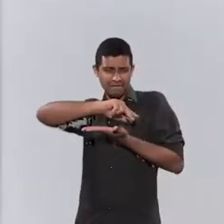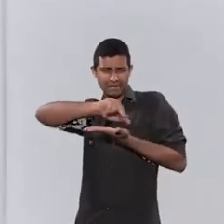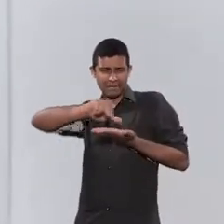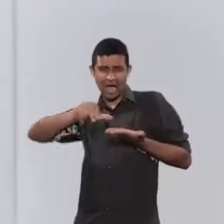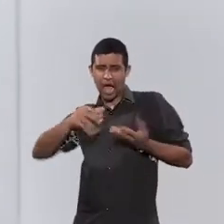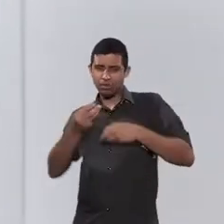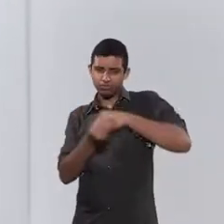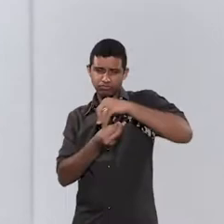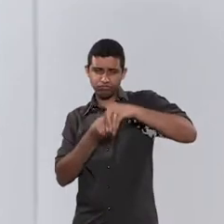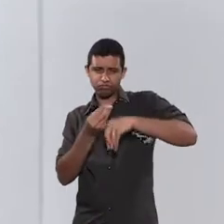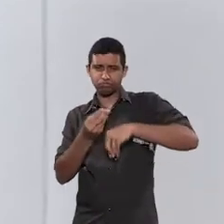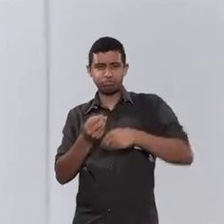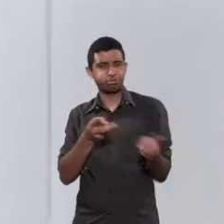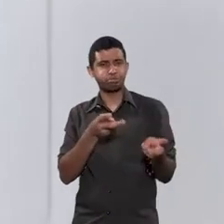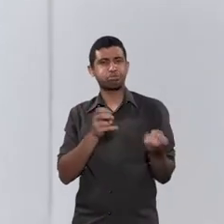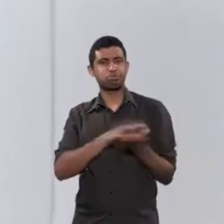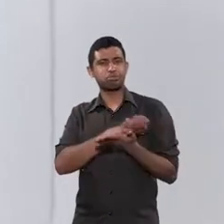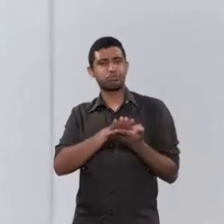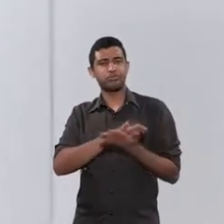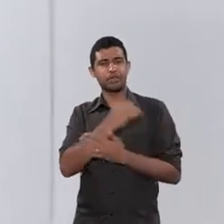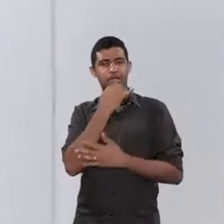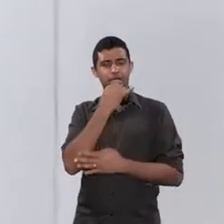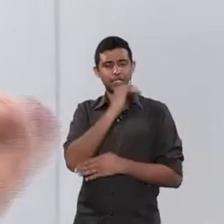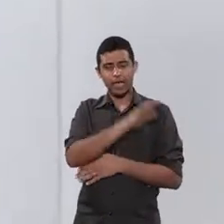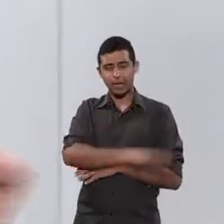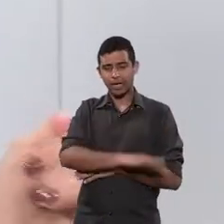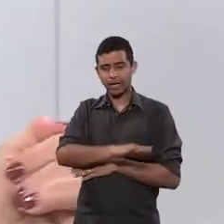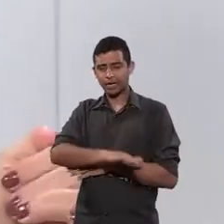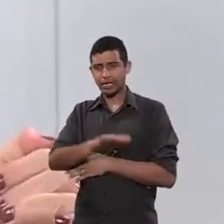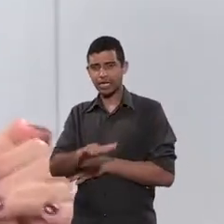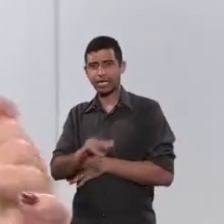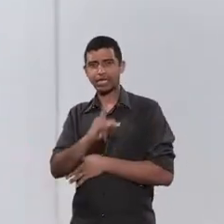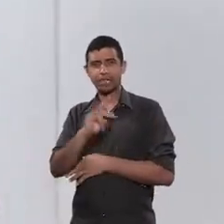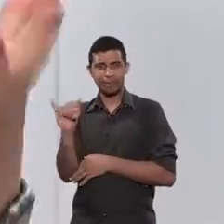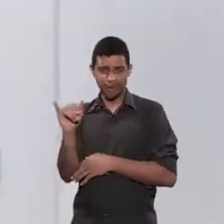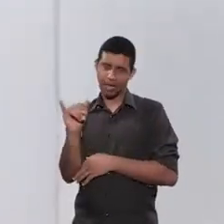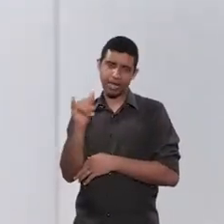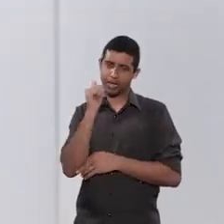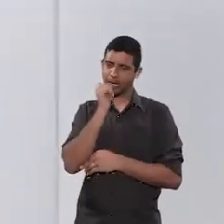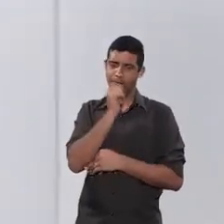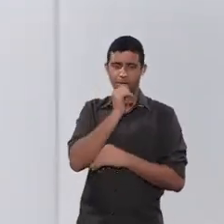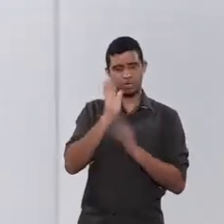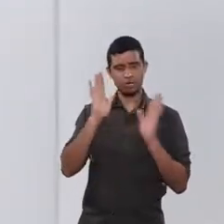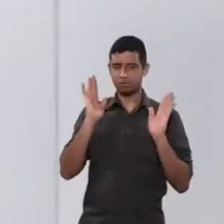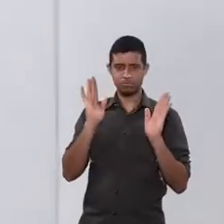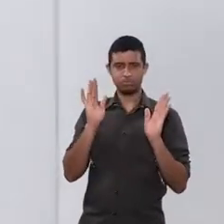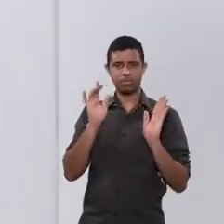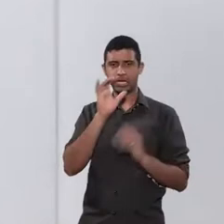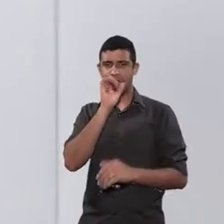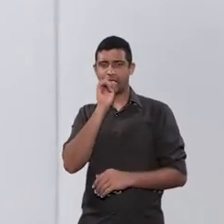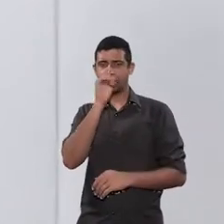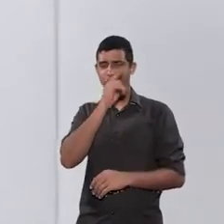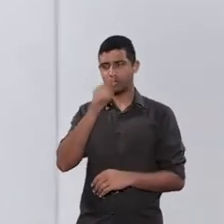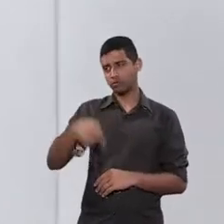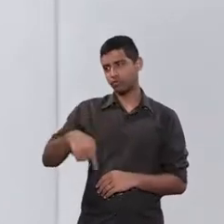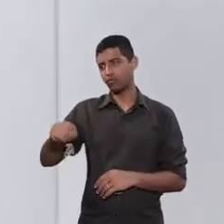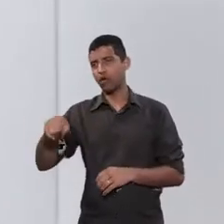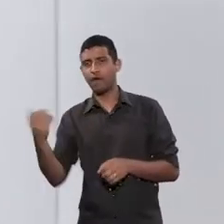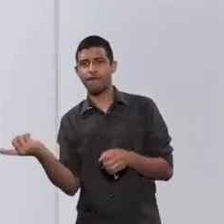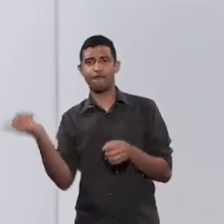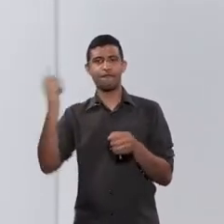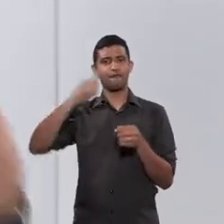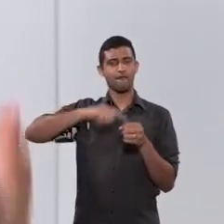atos sutis. Por exemplo, se a criança volta da casa do genitor que foi passar o final de semana ou foi pernoitar